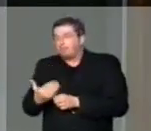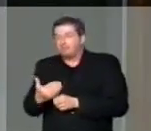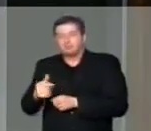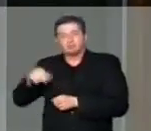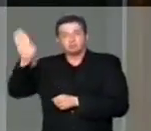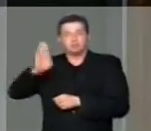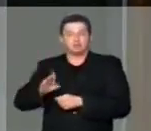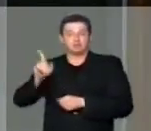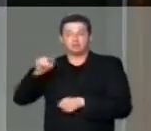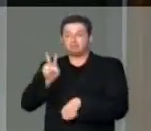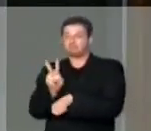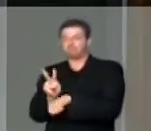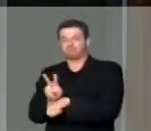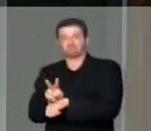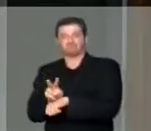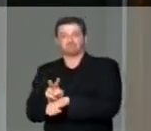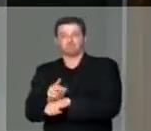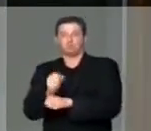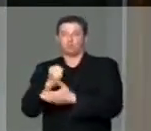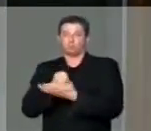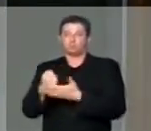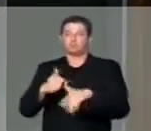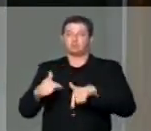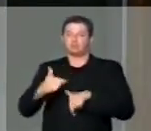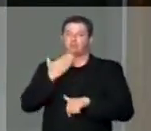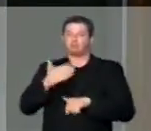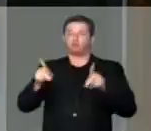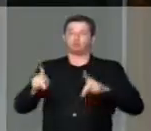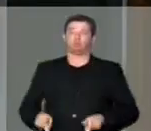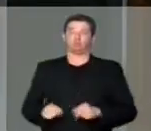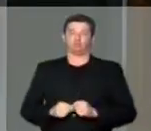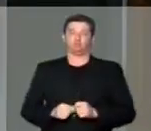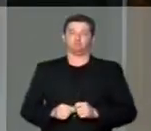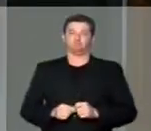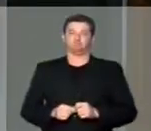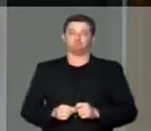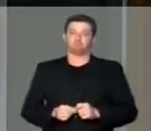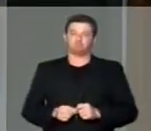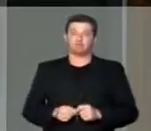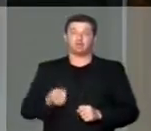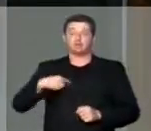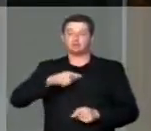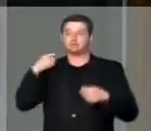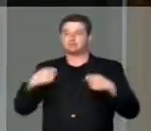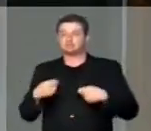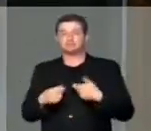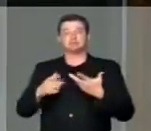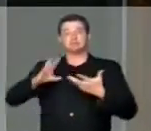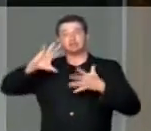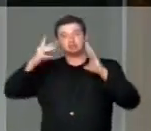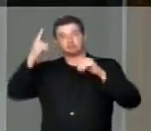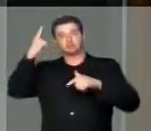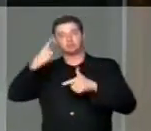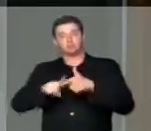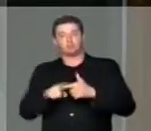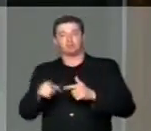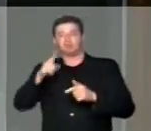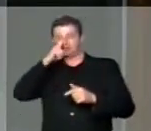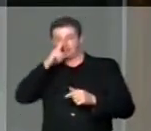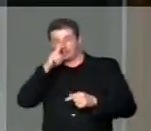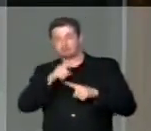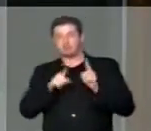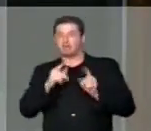momento. É preservar o emprego dos brasileiros e das brasileiras. A gente precisa, sim, superar essa crise. Mas com